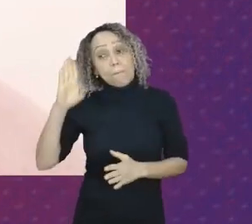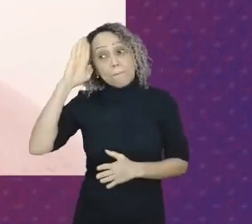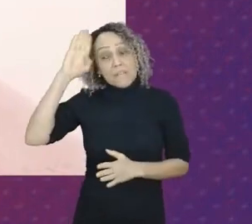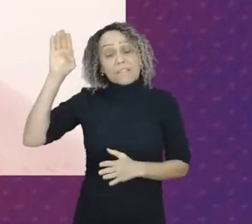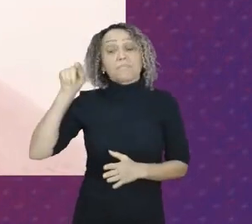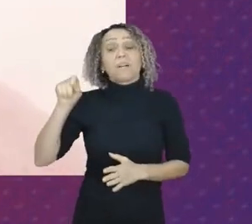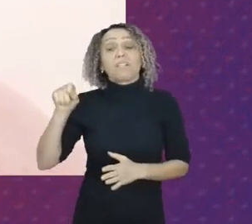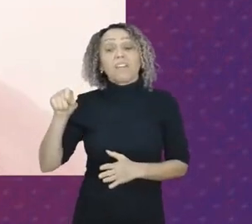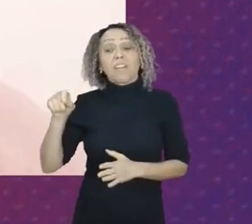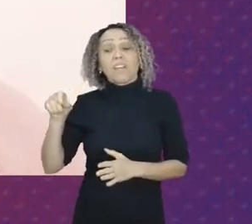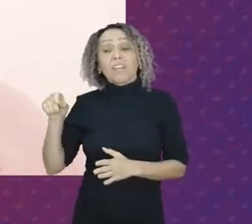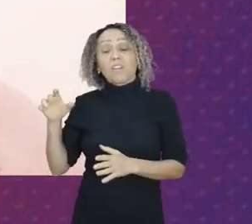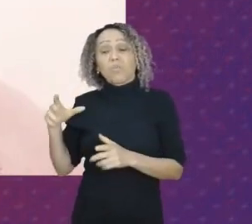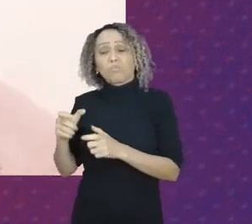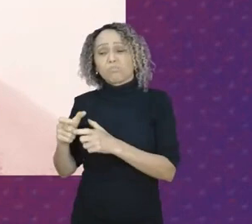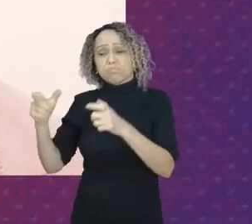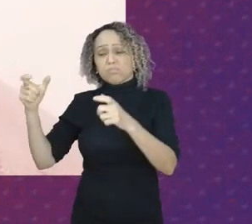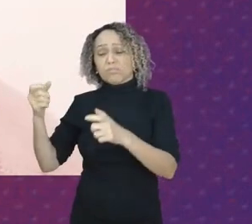Têm cor.